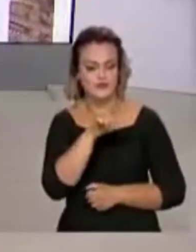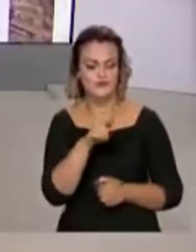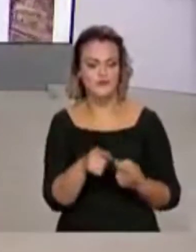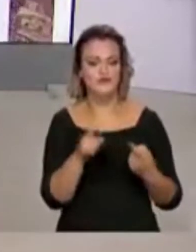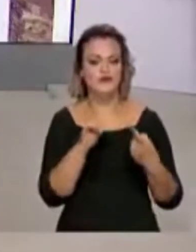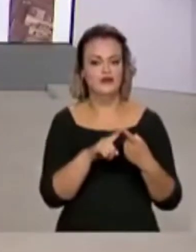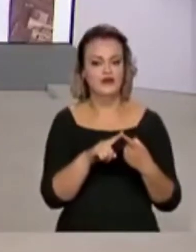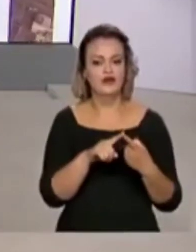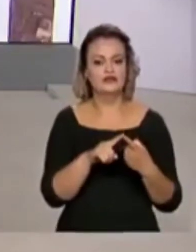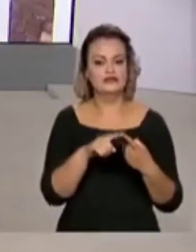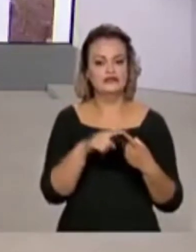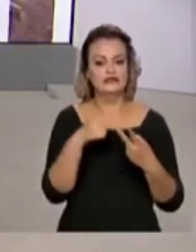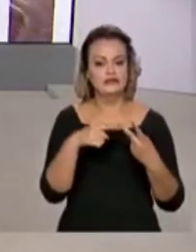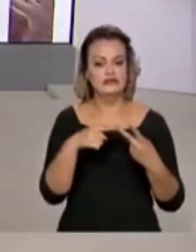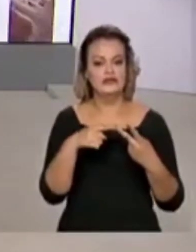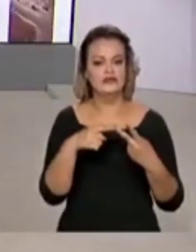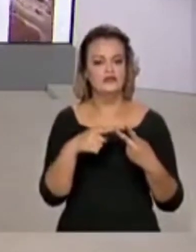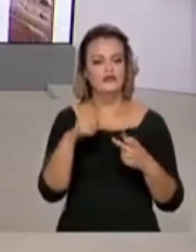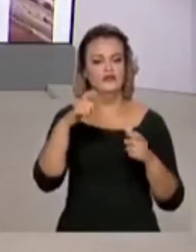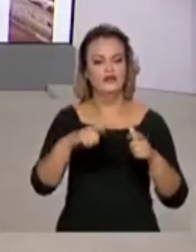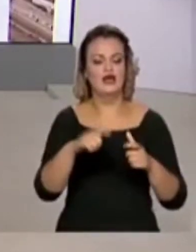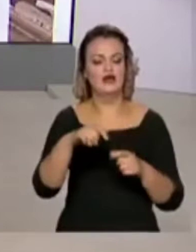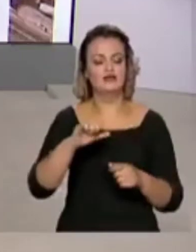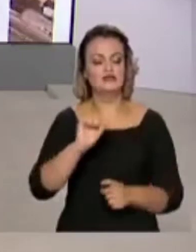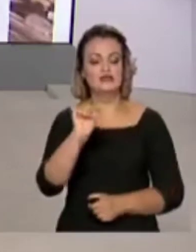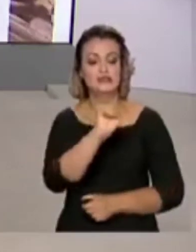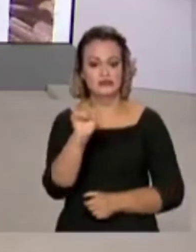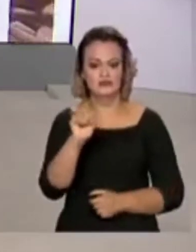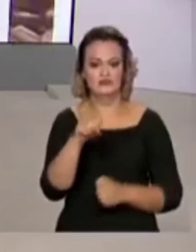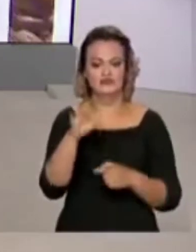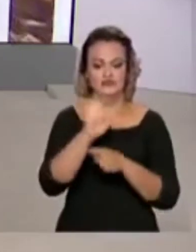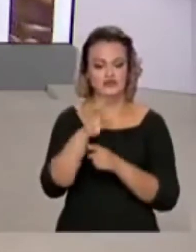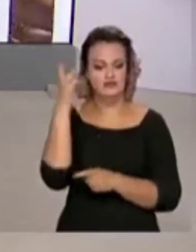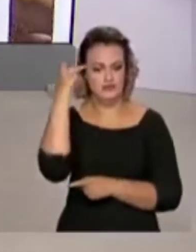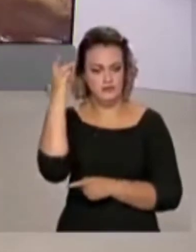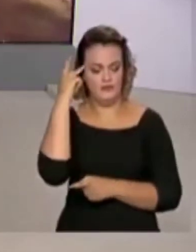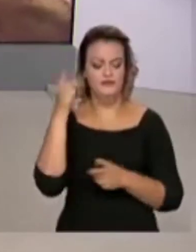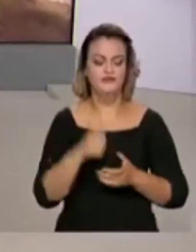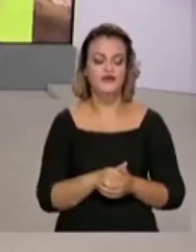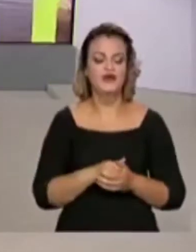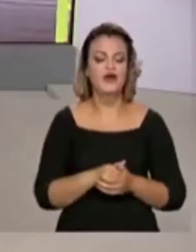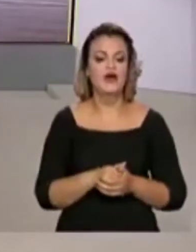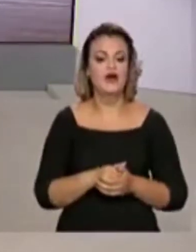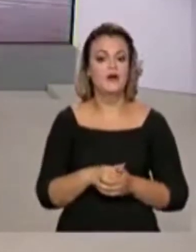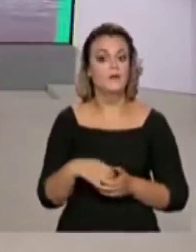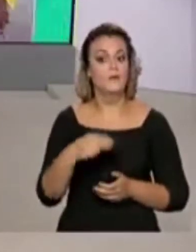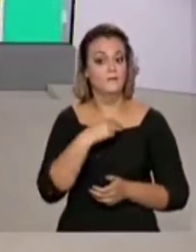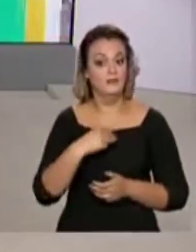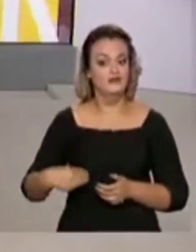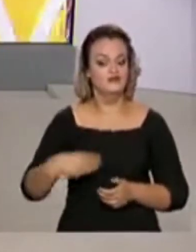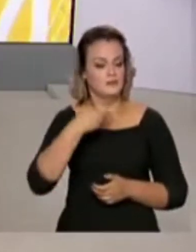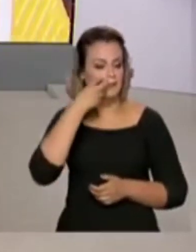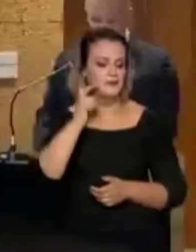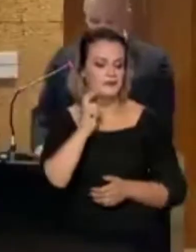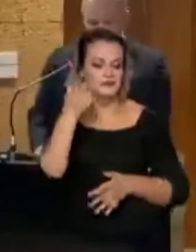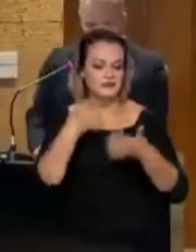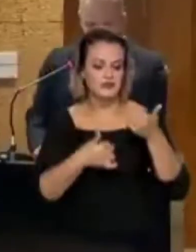Atapu e Sépia, na Bacia de Santos. O ministro de Minas e Energia destacou o sucesso da iniciativa.